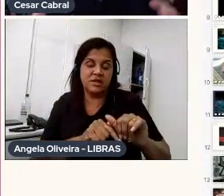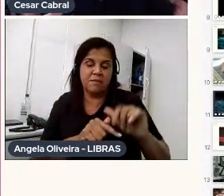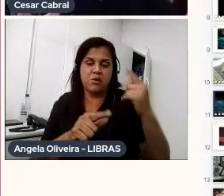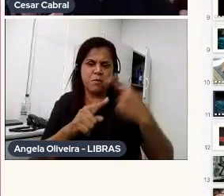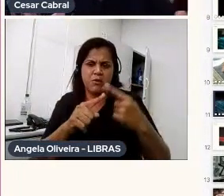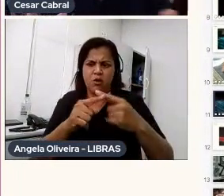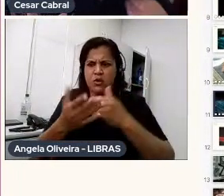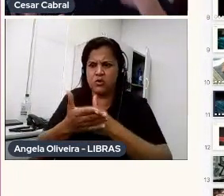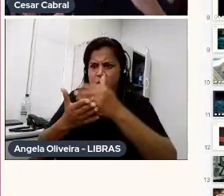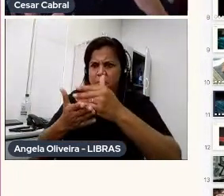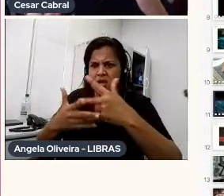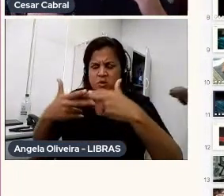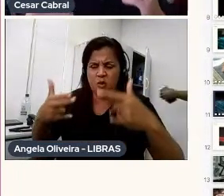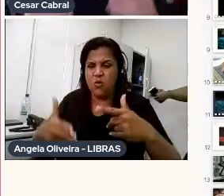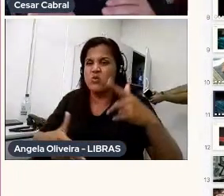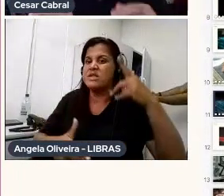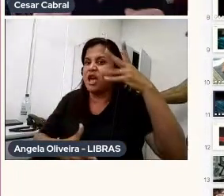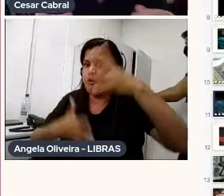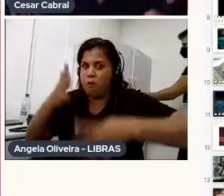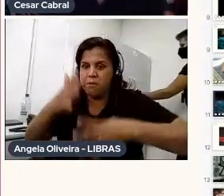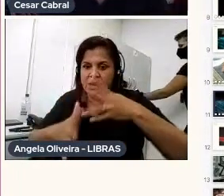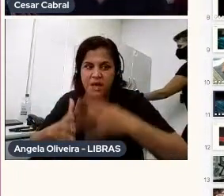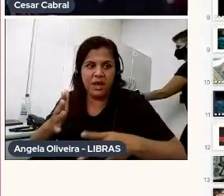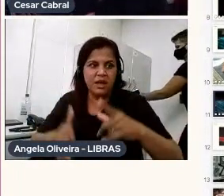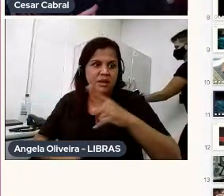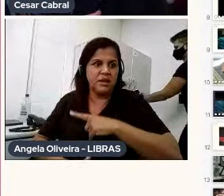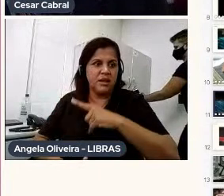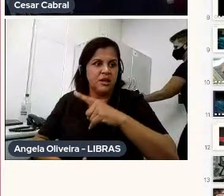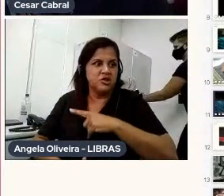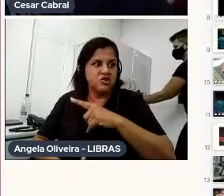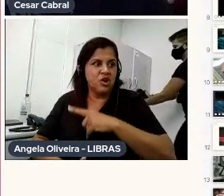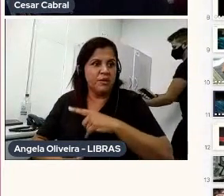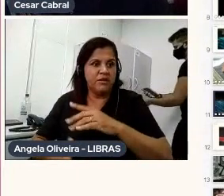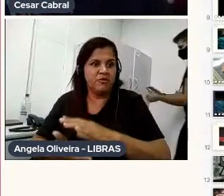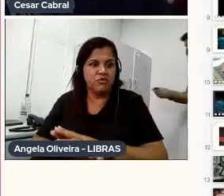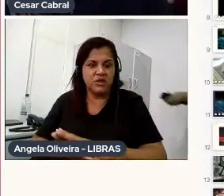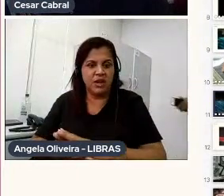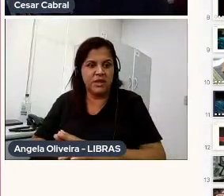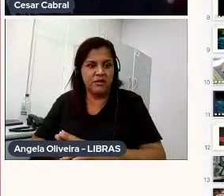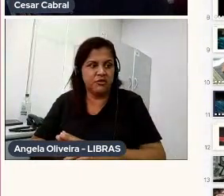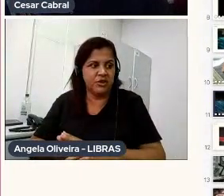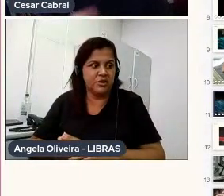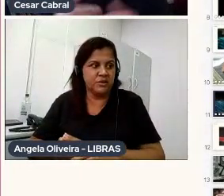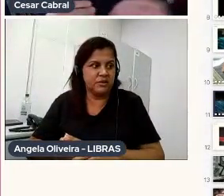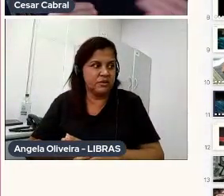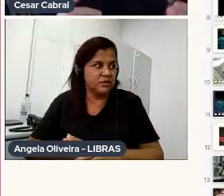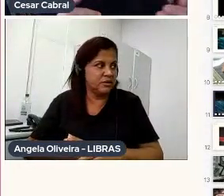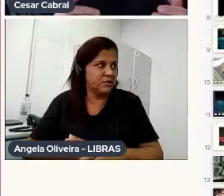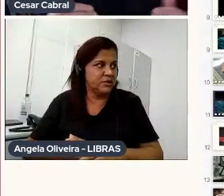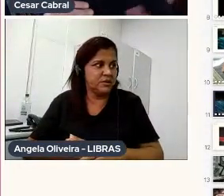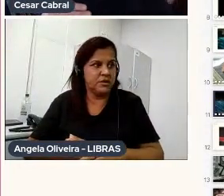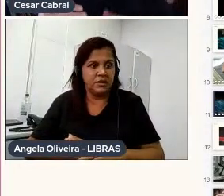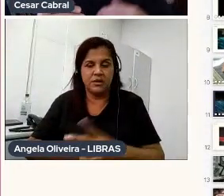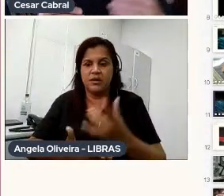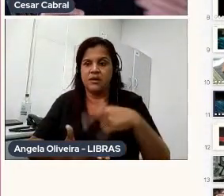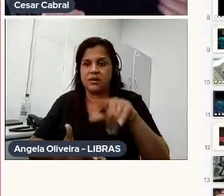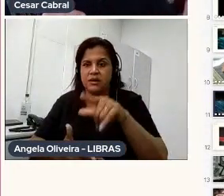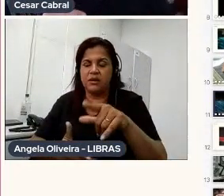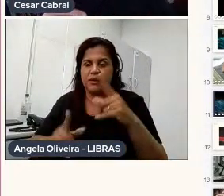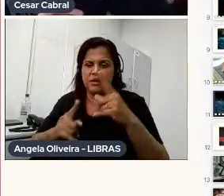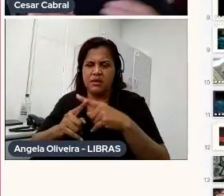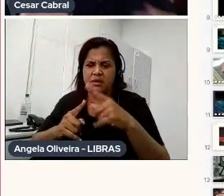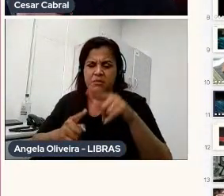muito complexa, há uma tendência a desistir, né, assim, você,